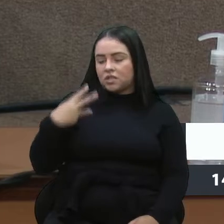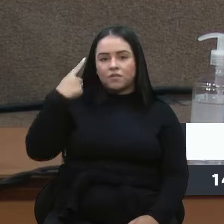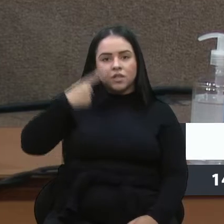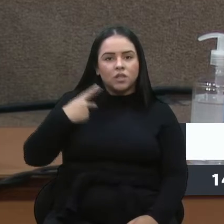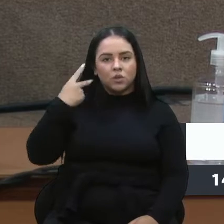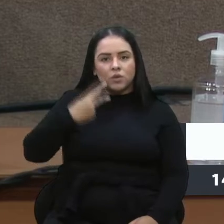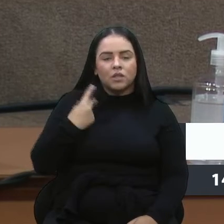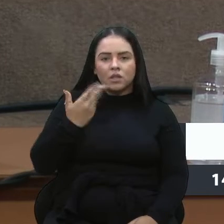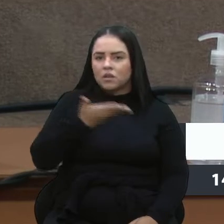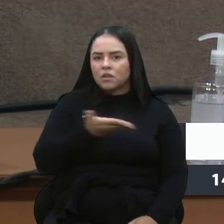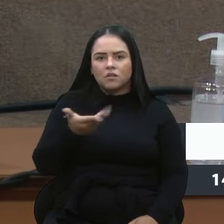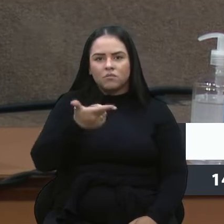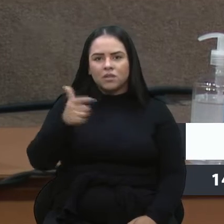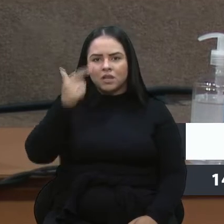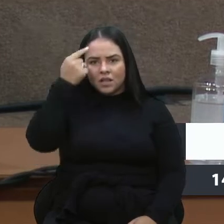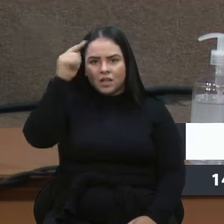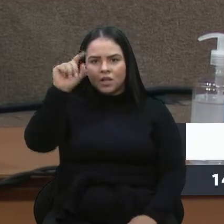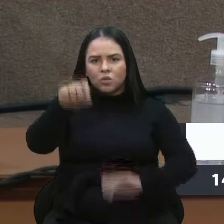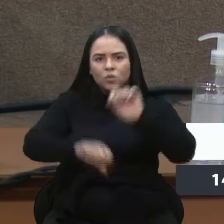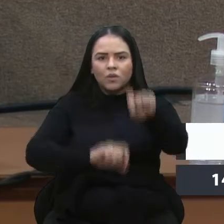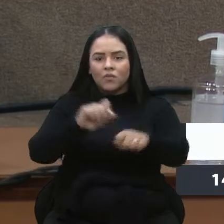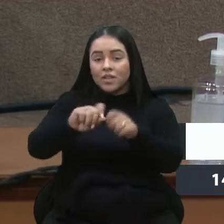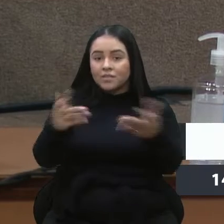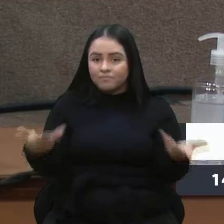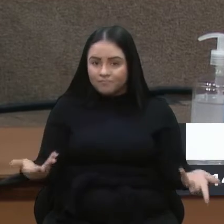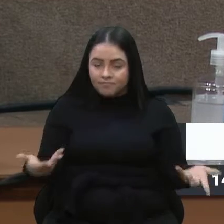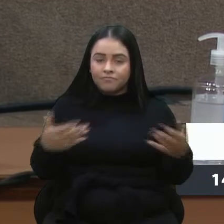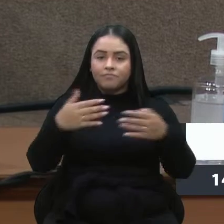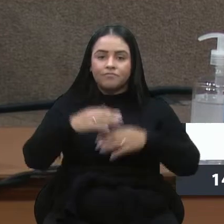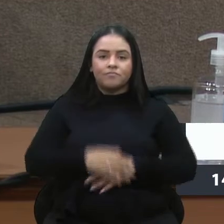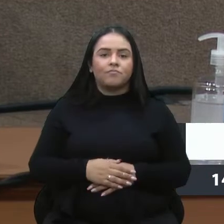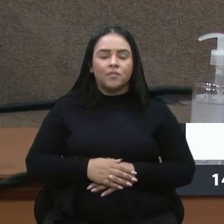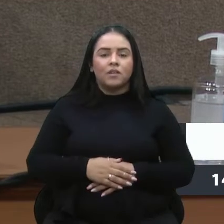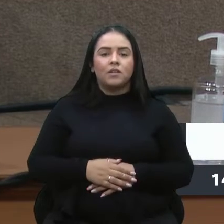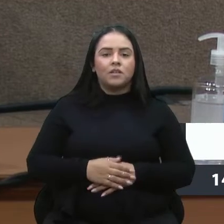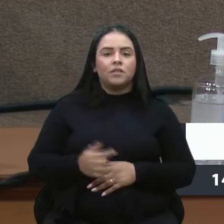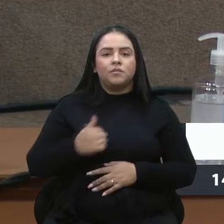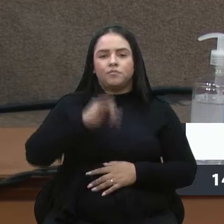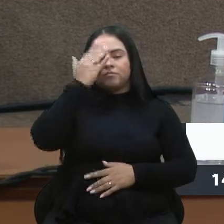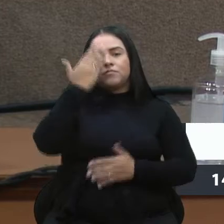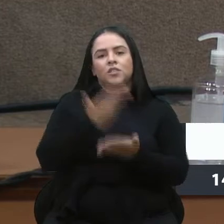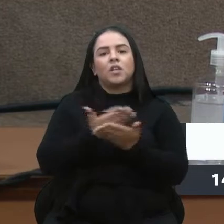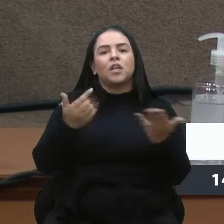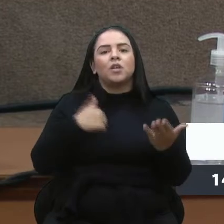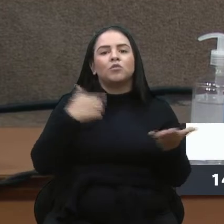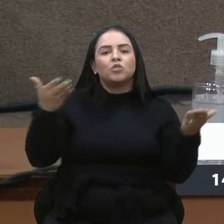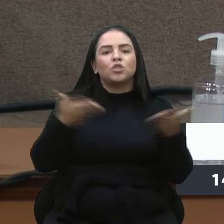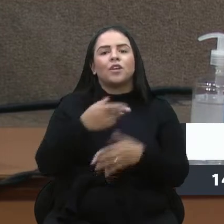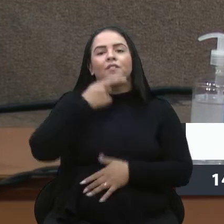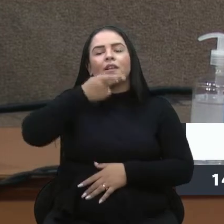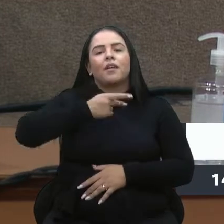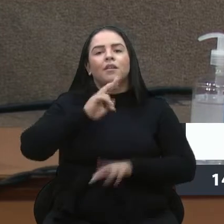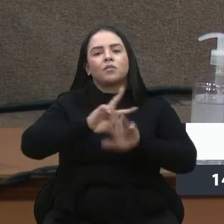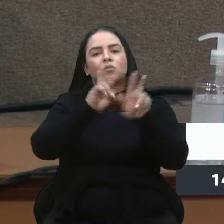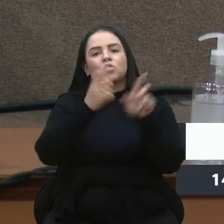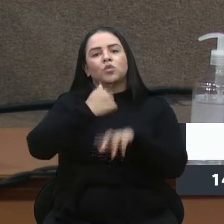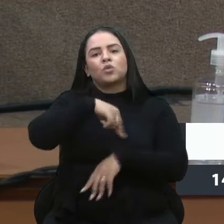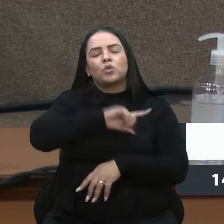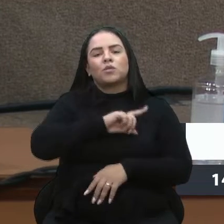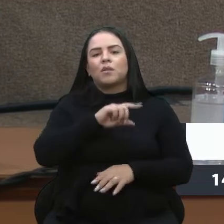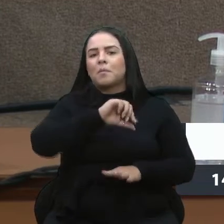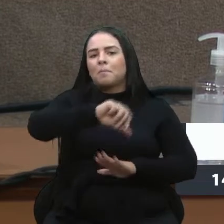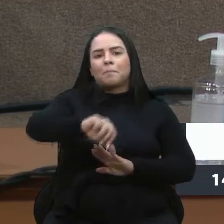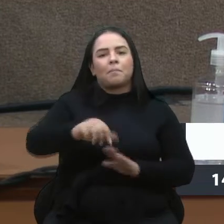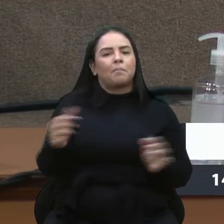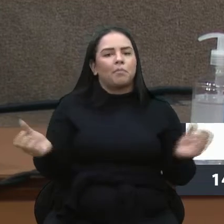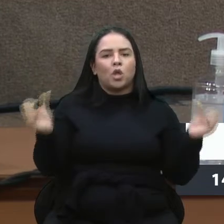aqui que não tiveram essa ideia do que fazer. Então eu acho que, eu já falei sobre isso, eu disse, nós somos a pior geração